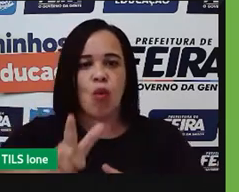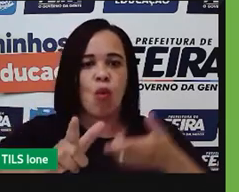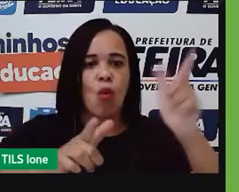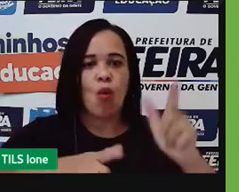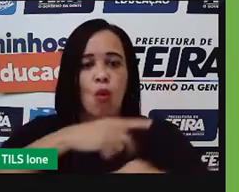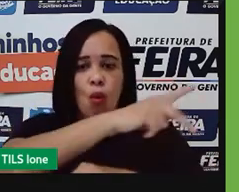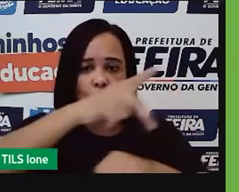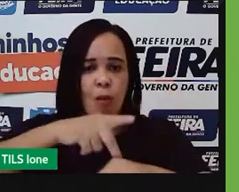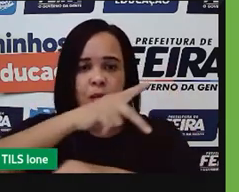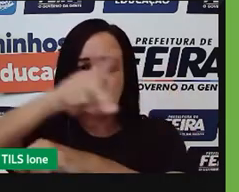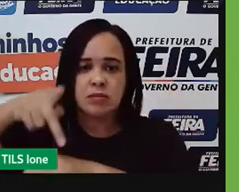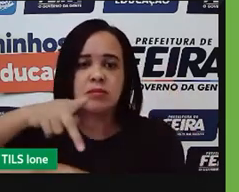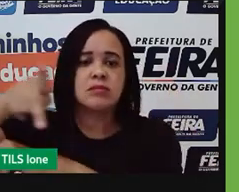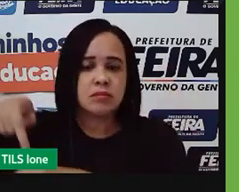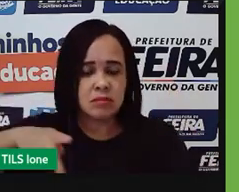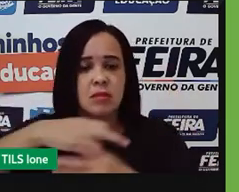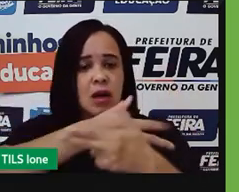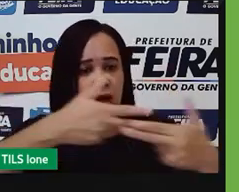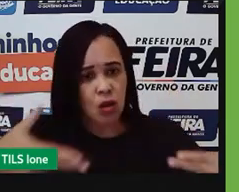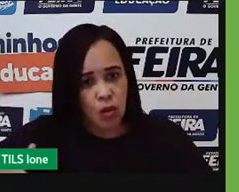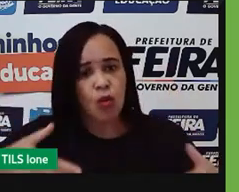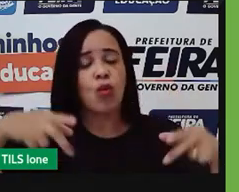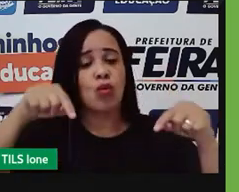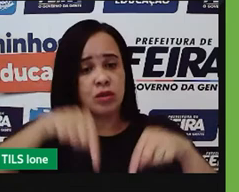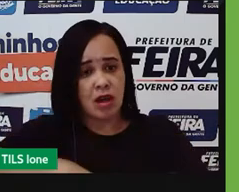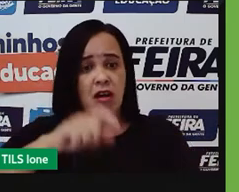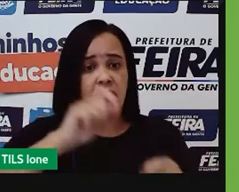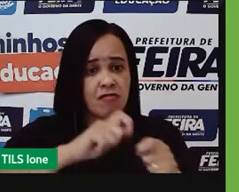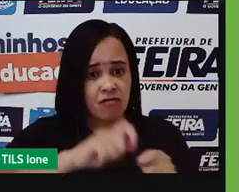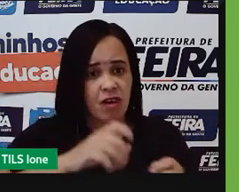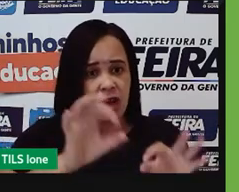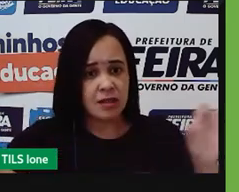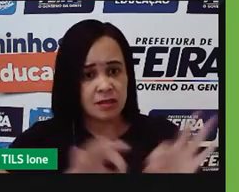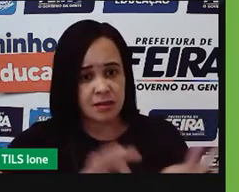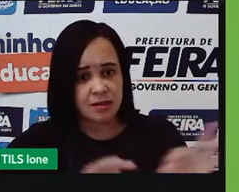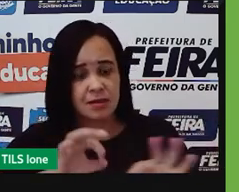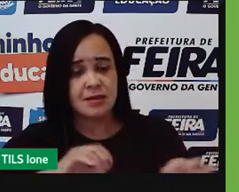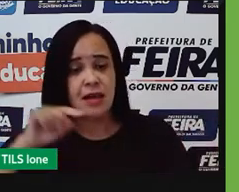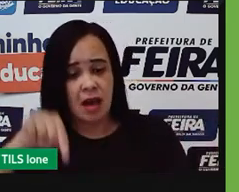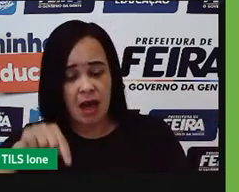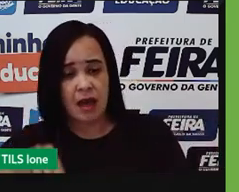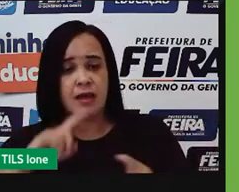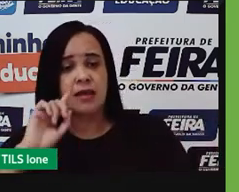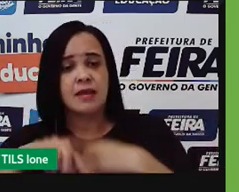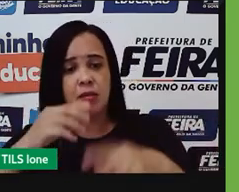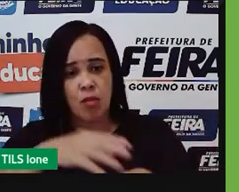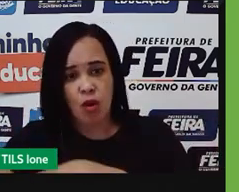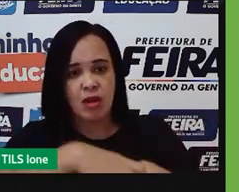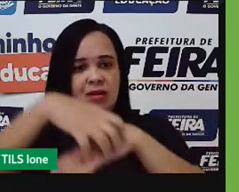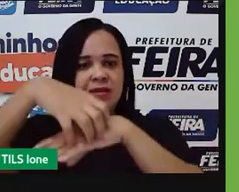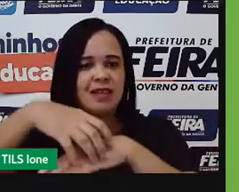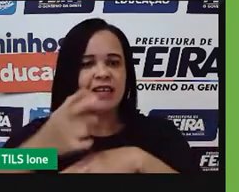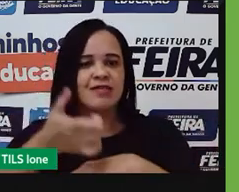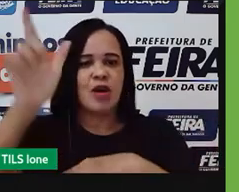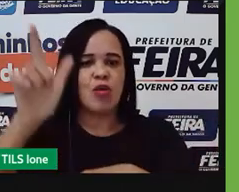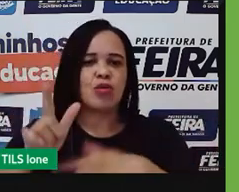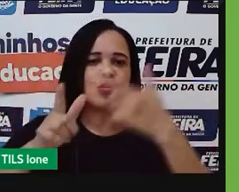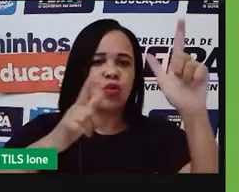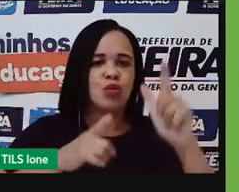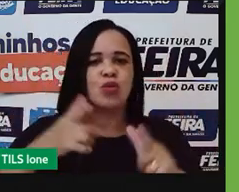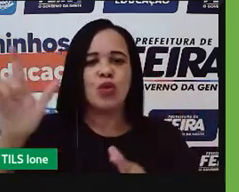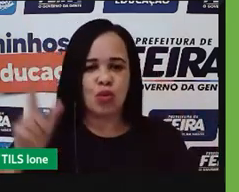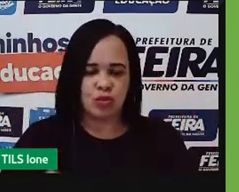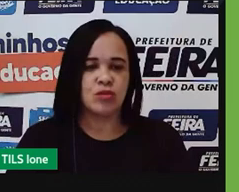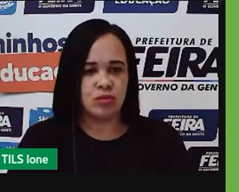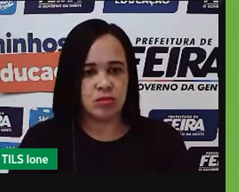vai observar, a gente tem aqui de Verdinho a região nordeste, não é tão expressivo comparado com a região centro-oeste e a